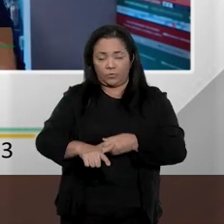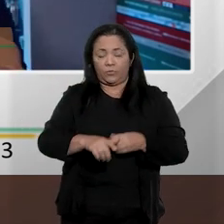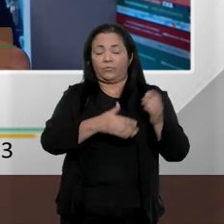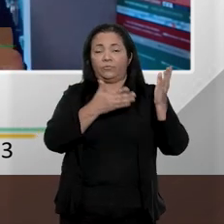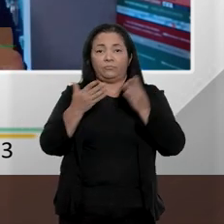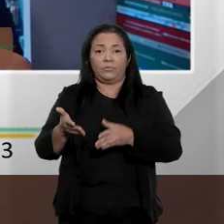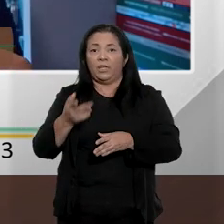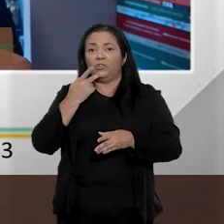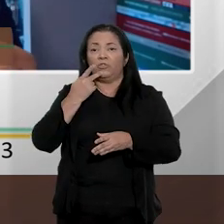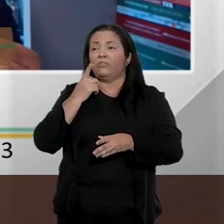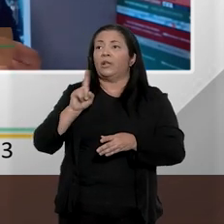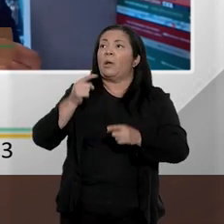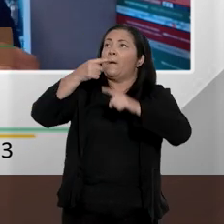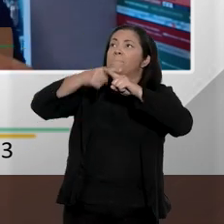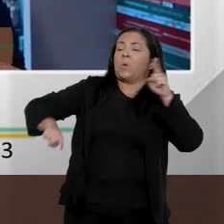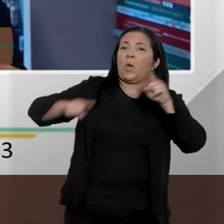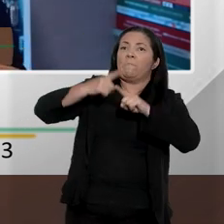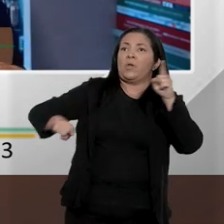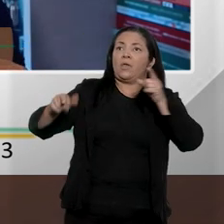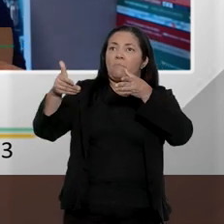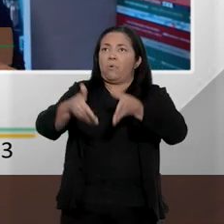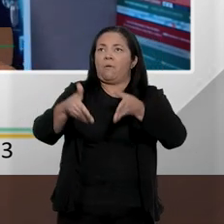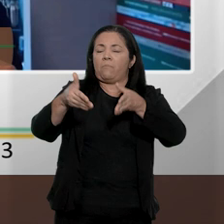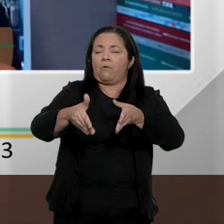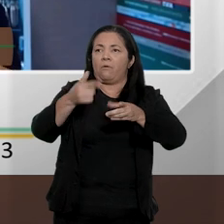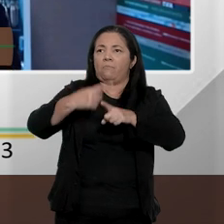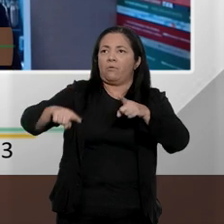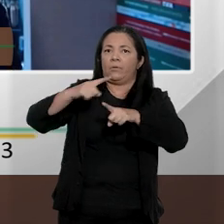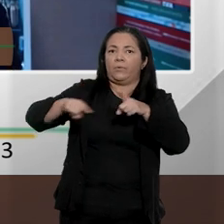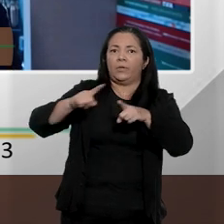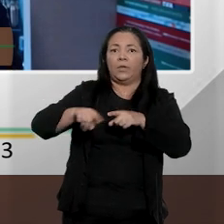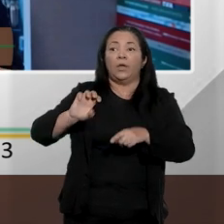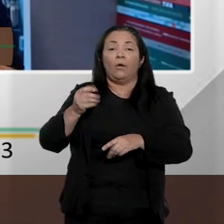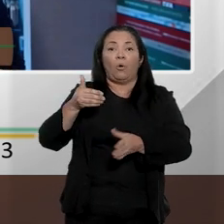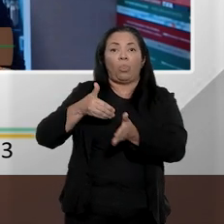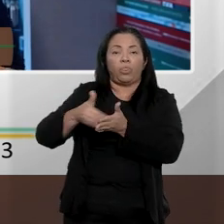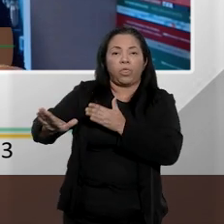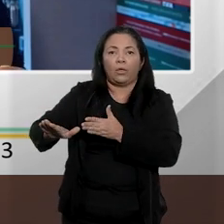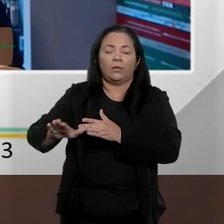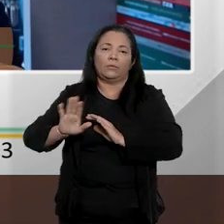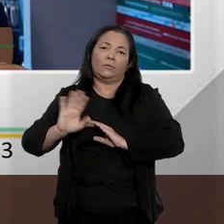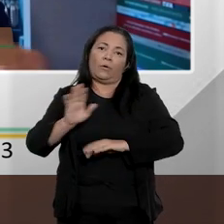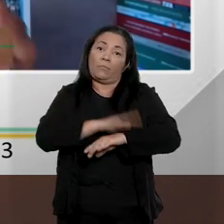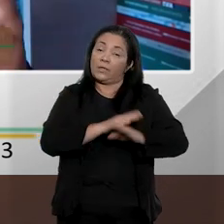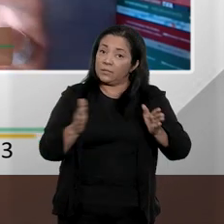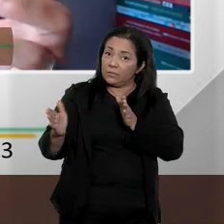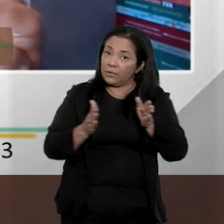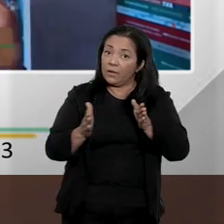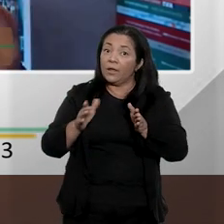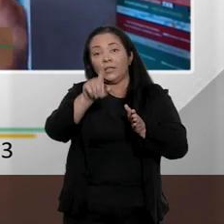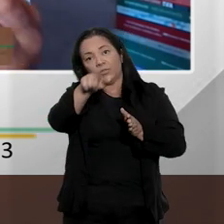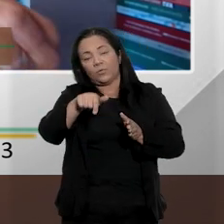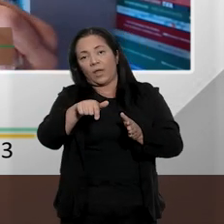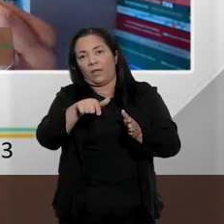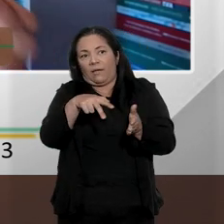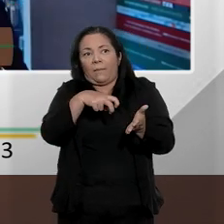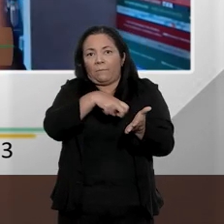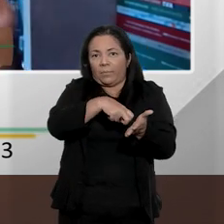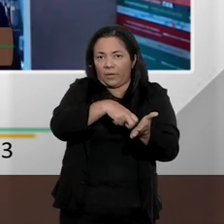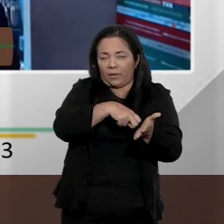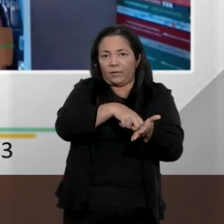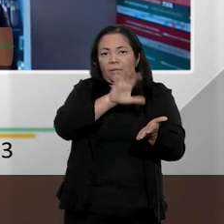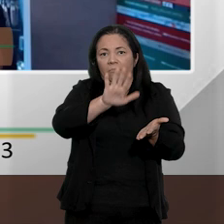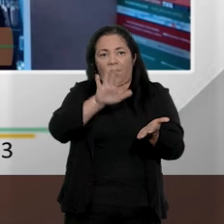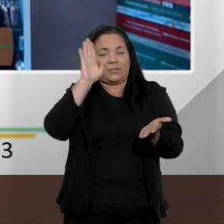banir ou proibir de frequentar o estádio por um determinado tempo, não seja também uma pena, mas essa pena pensada